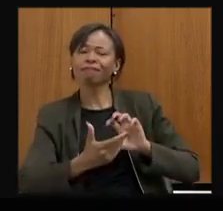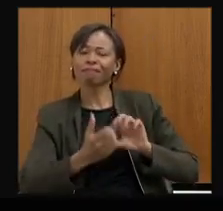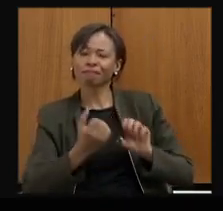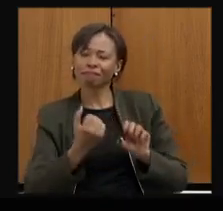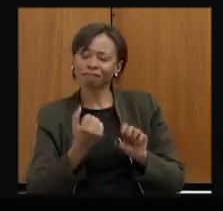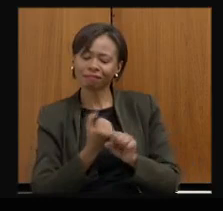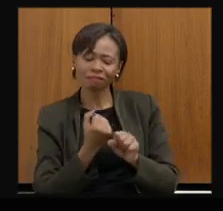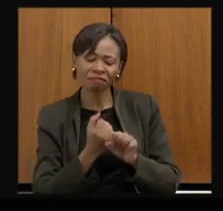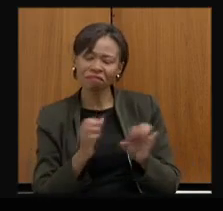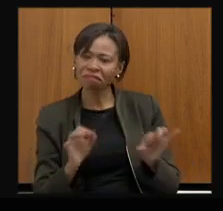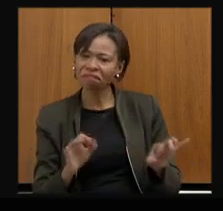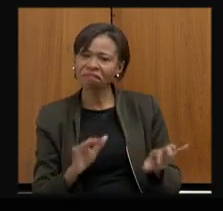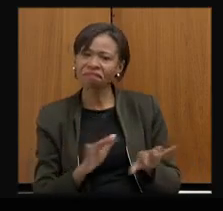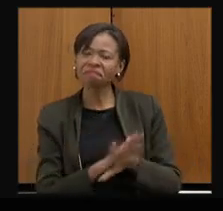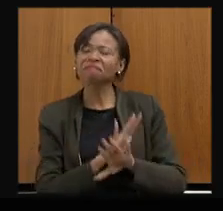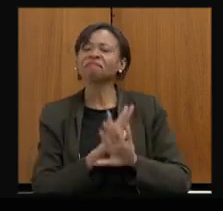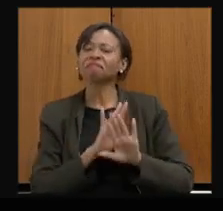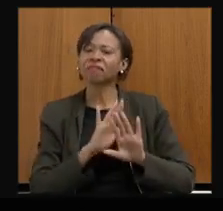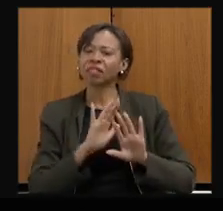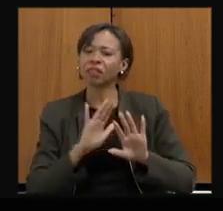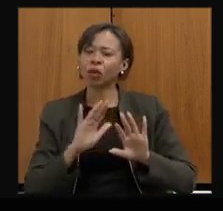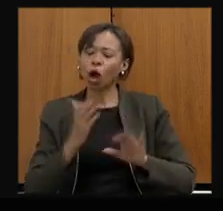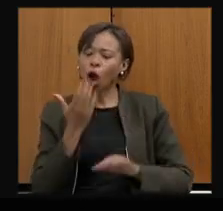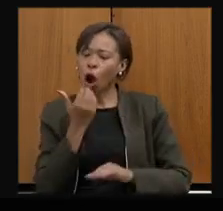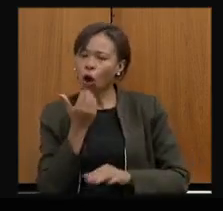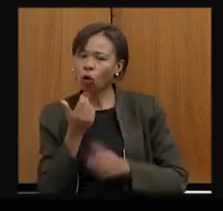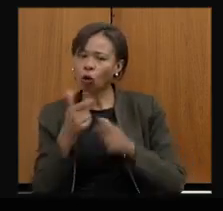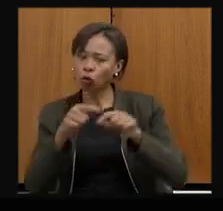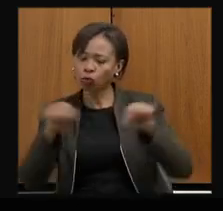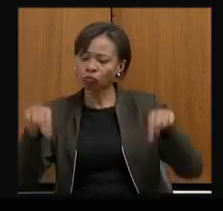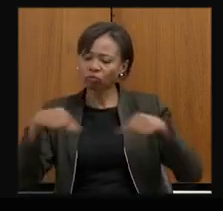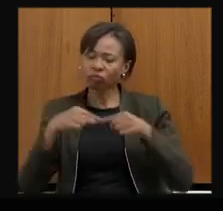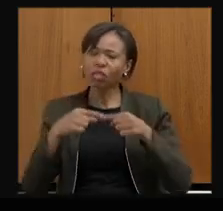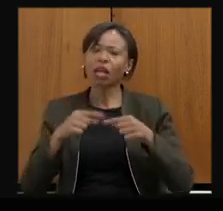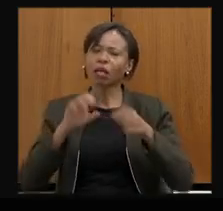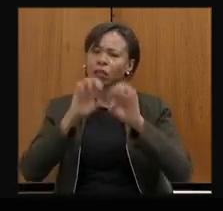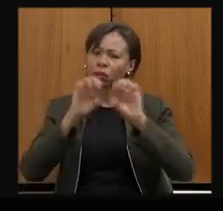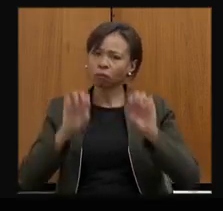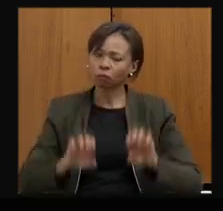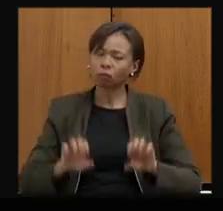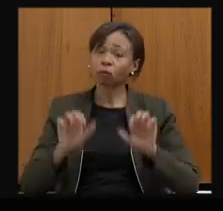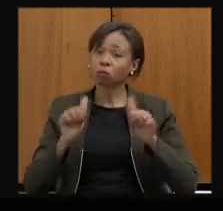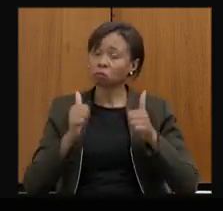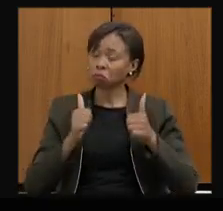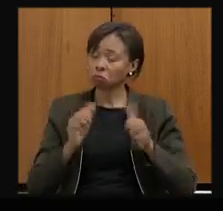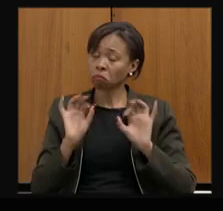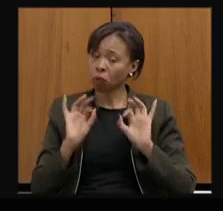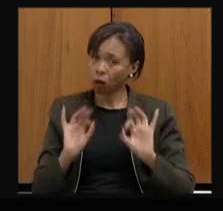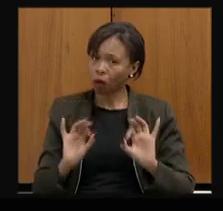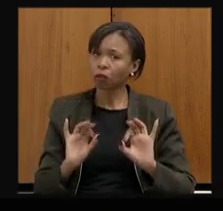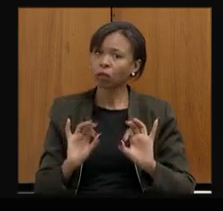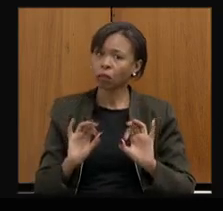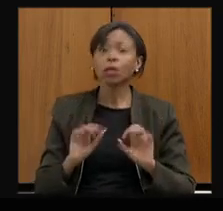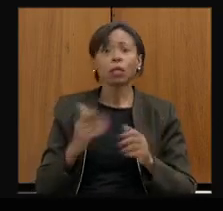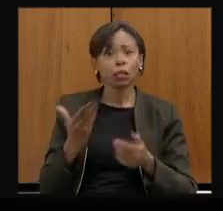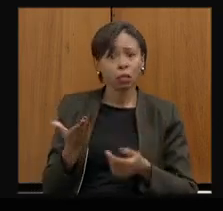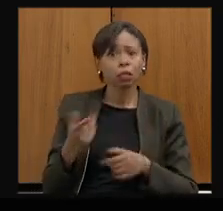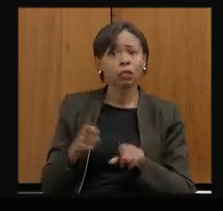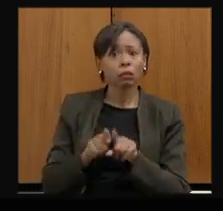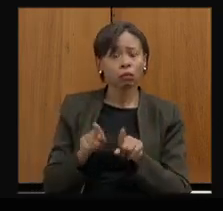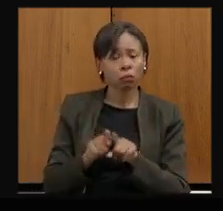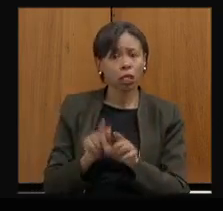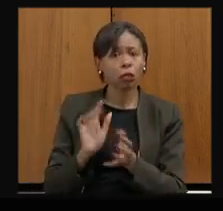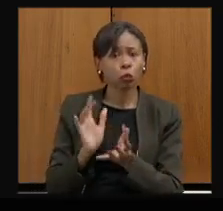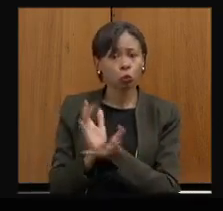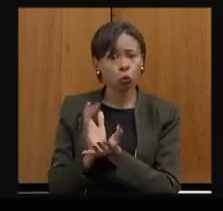com o refeitório com novas estruturas enfim e da mesma forma isso chega no profissional isso chega no servidor isso